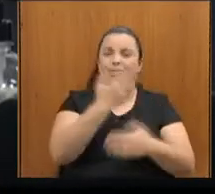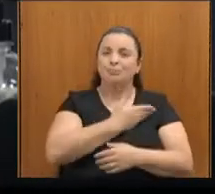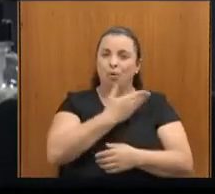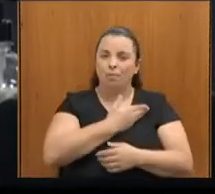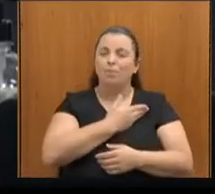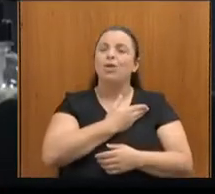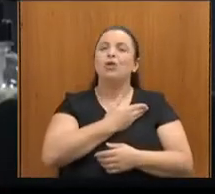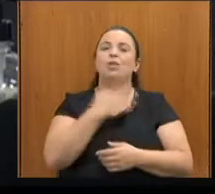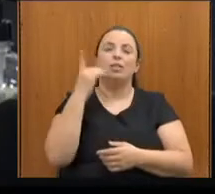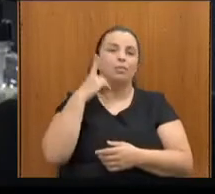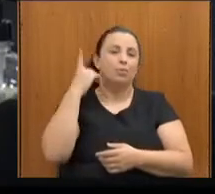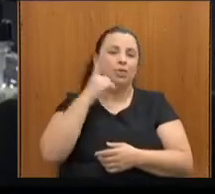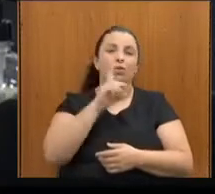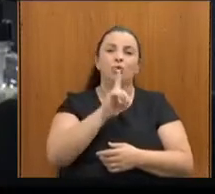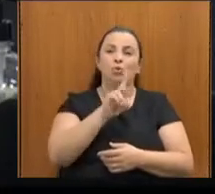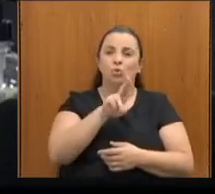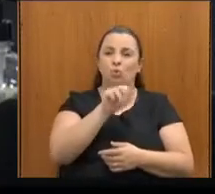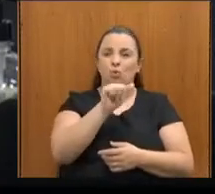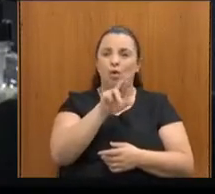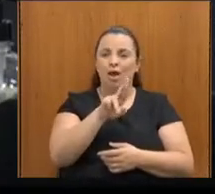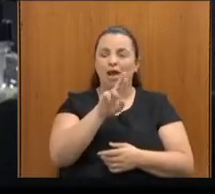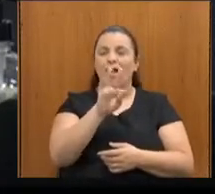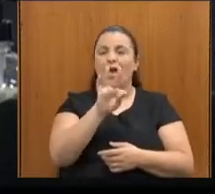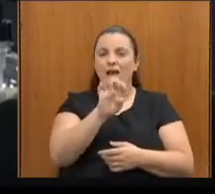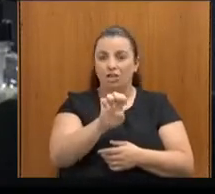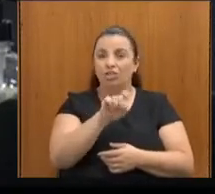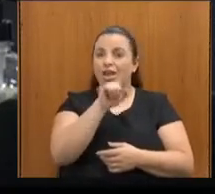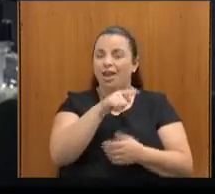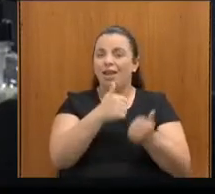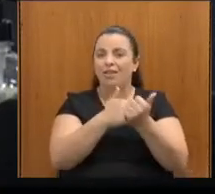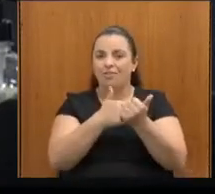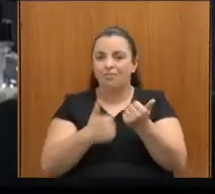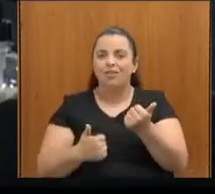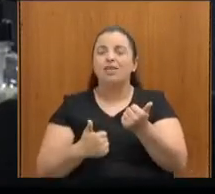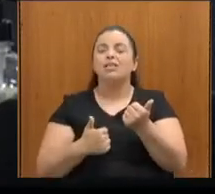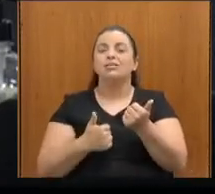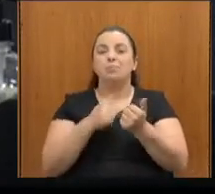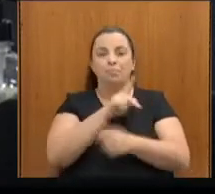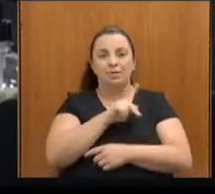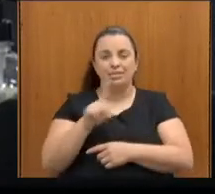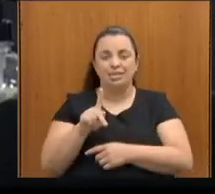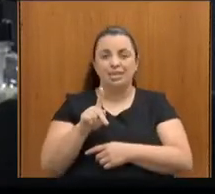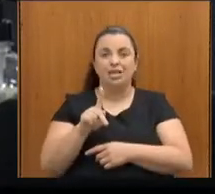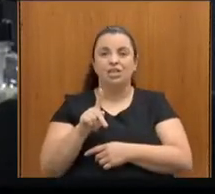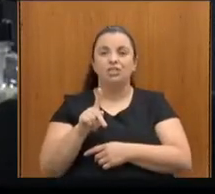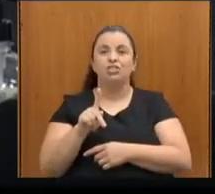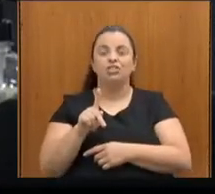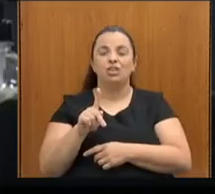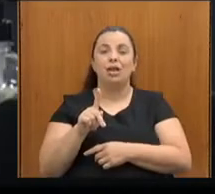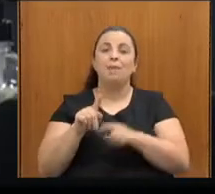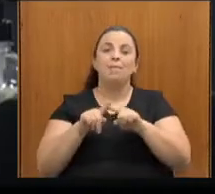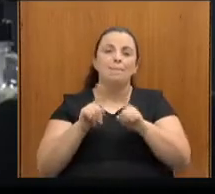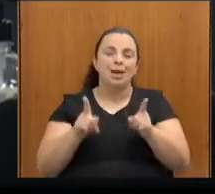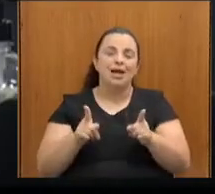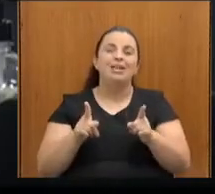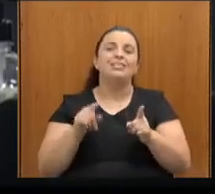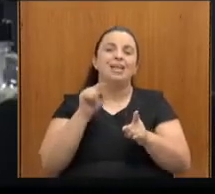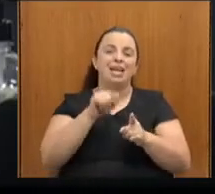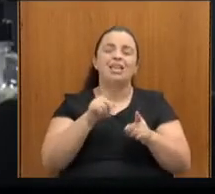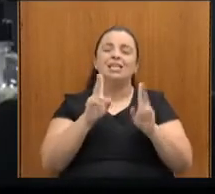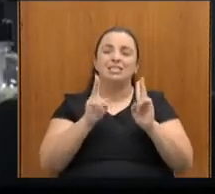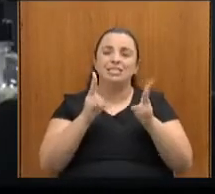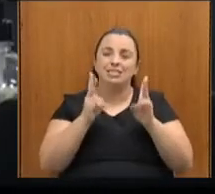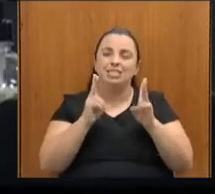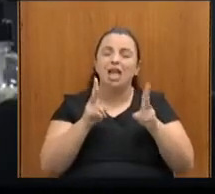foi vice-presidente no nosso primeiro bienio, hoje não integra essa comissão, mas carrega no cerne aí da sua história